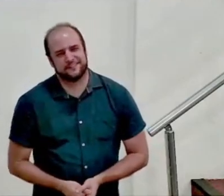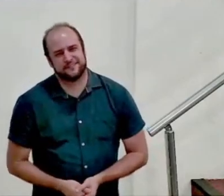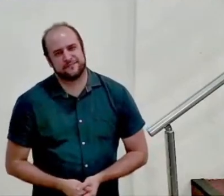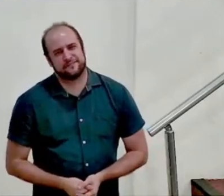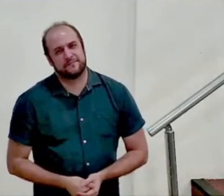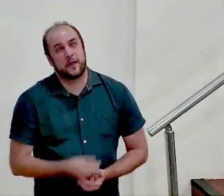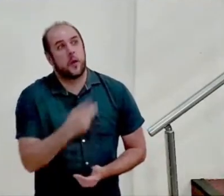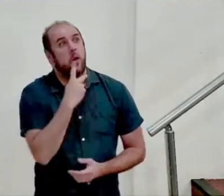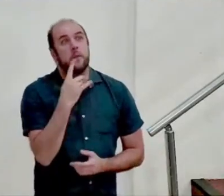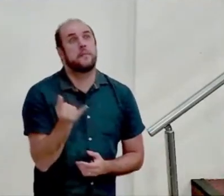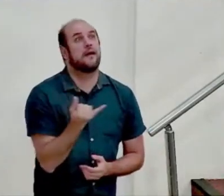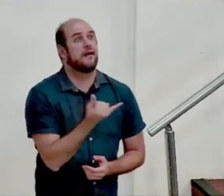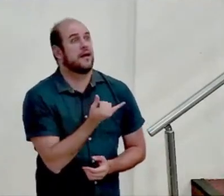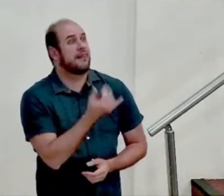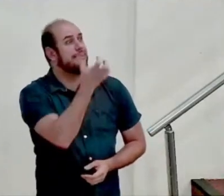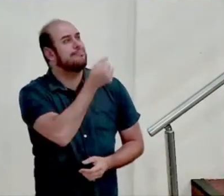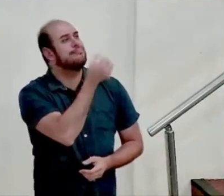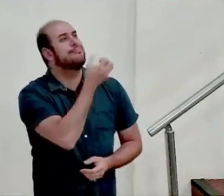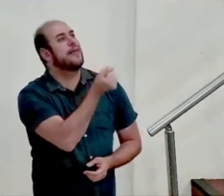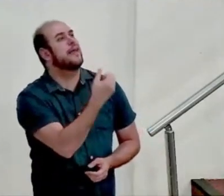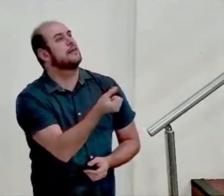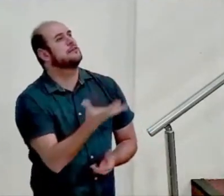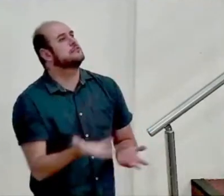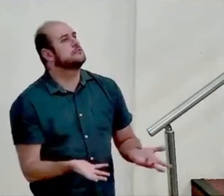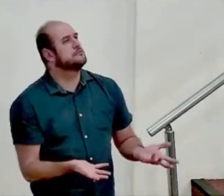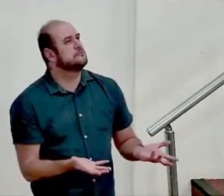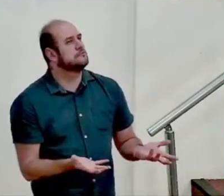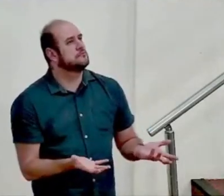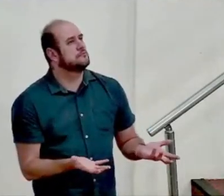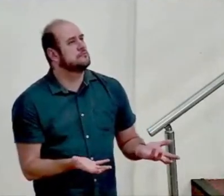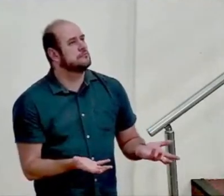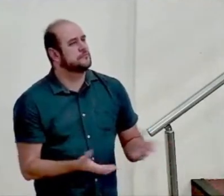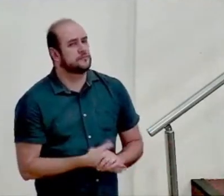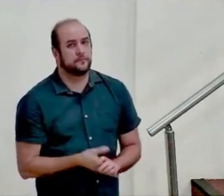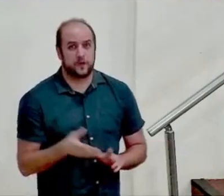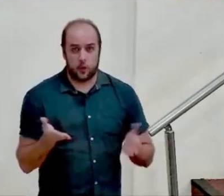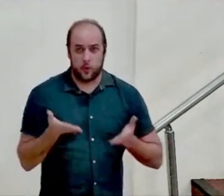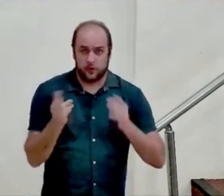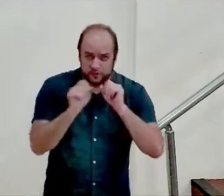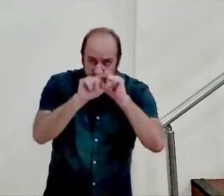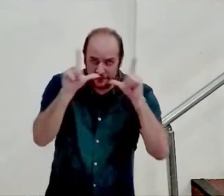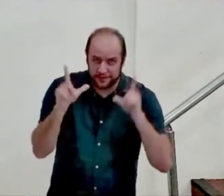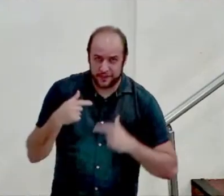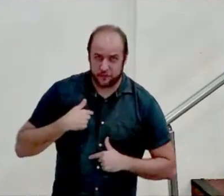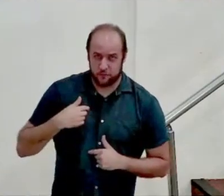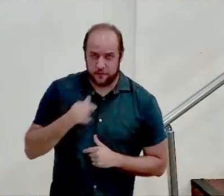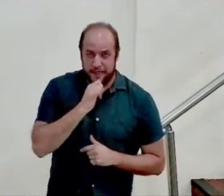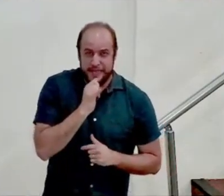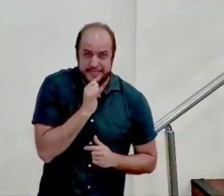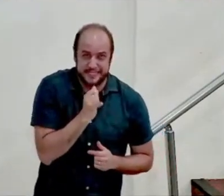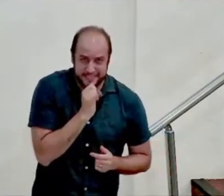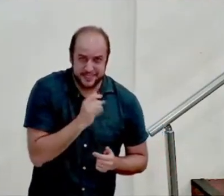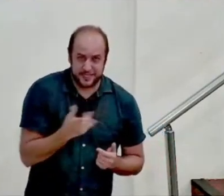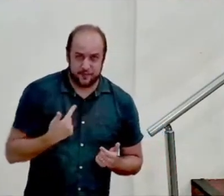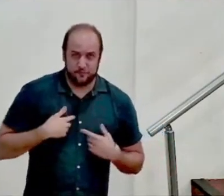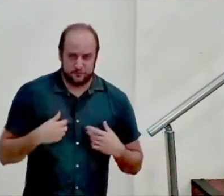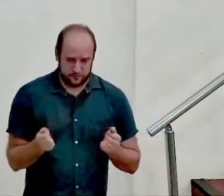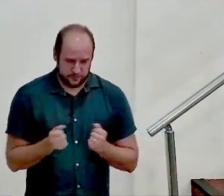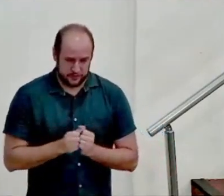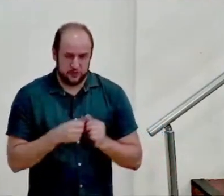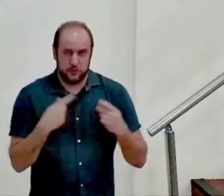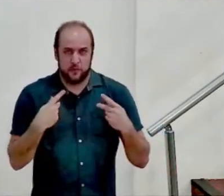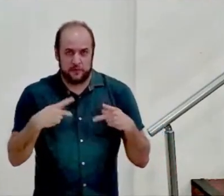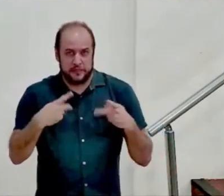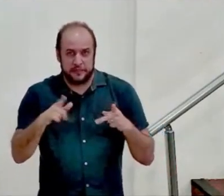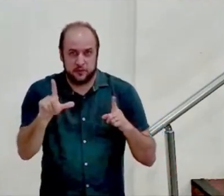Papai, de onde vem o leite? E ainda, hoje pela manhã, lá na nossa igreja, eu fui dar um exemplo. Nós estamos expondo o